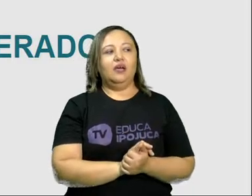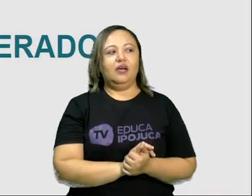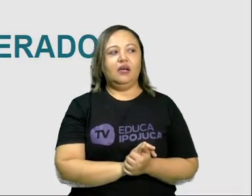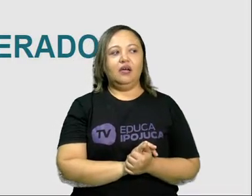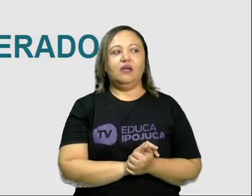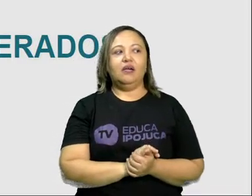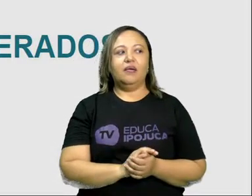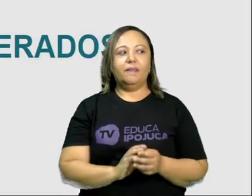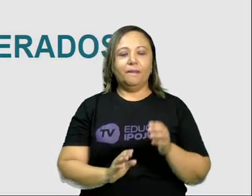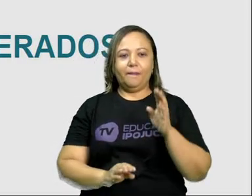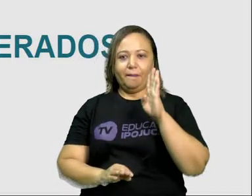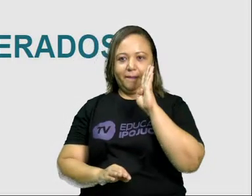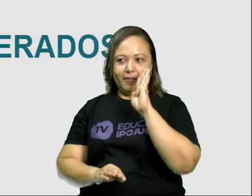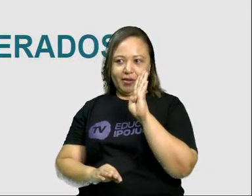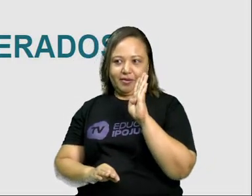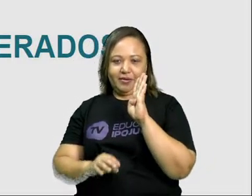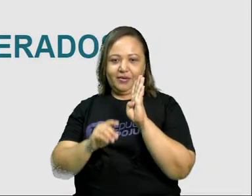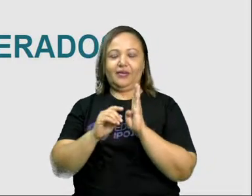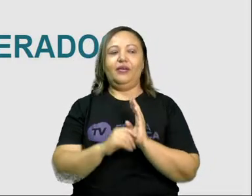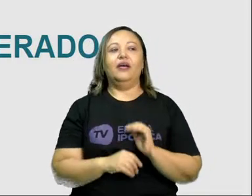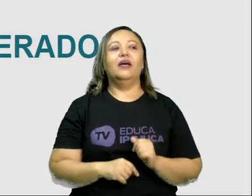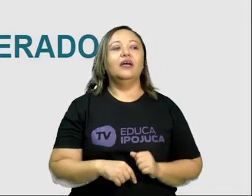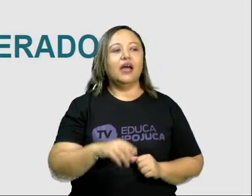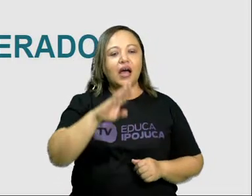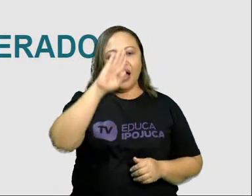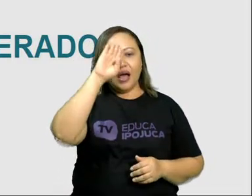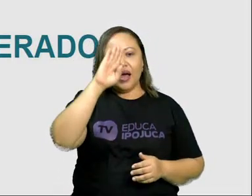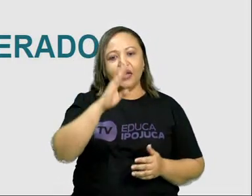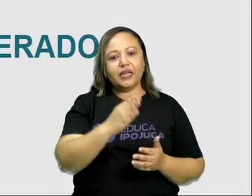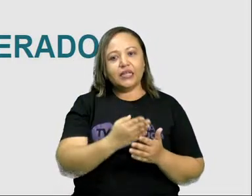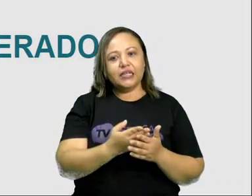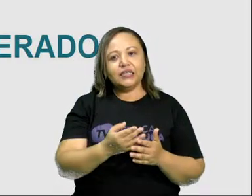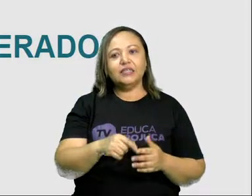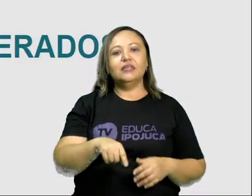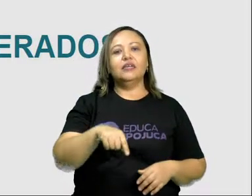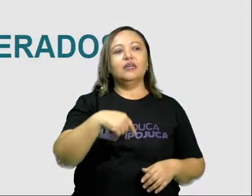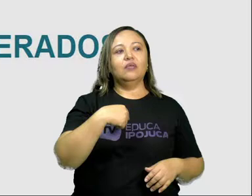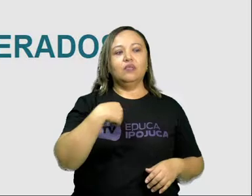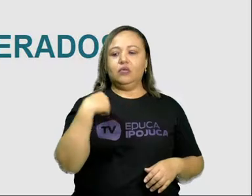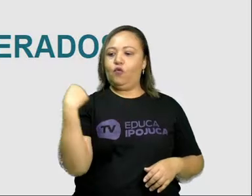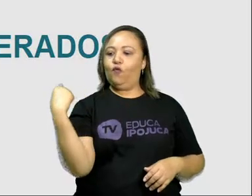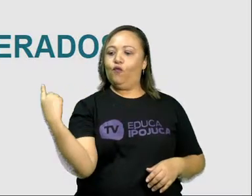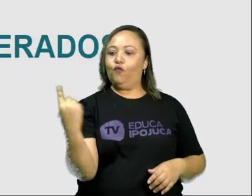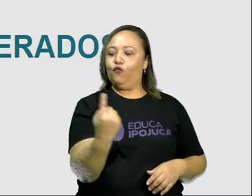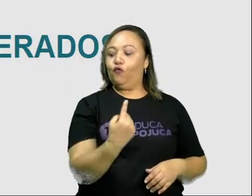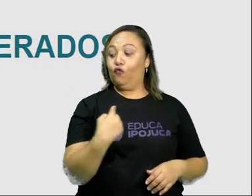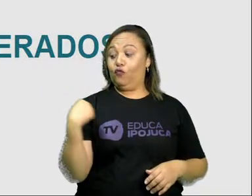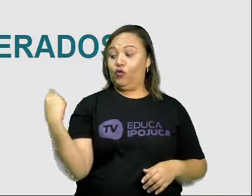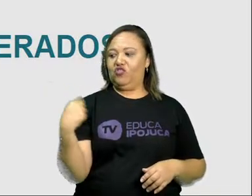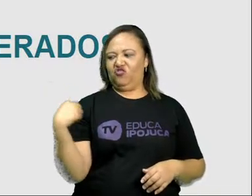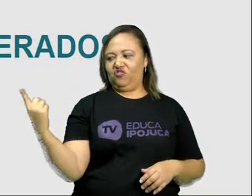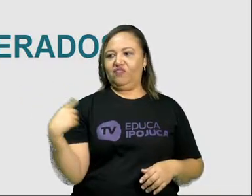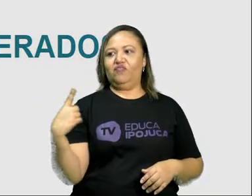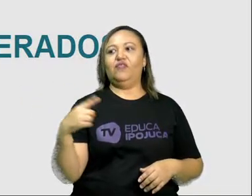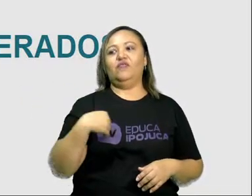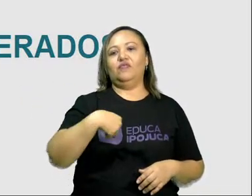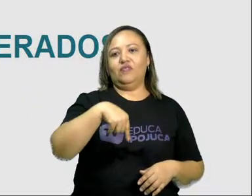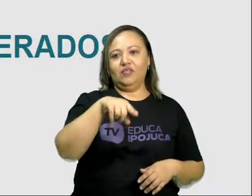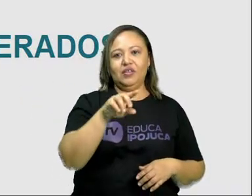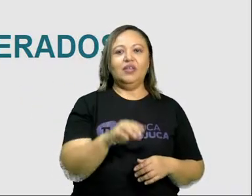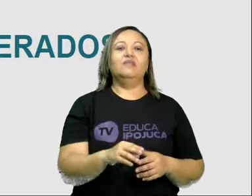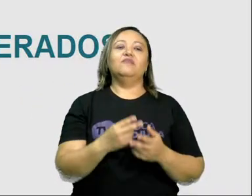Veja a letrinha B. Acredite, fomos bastante moderados.